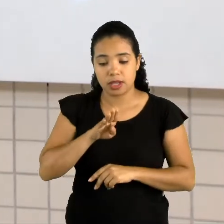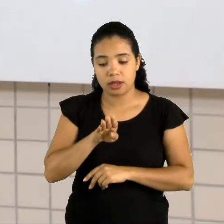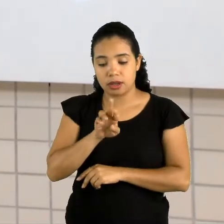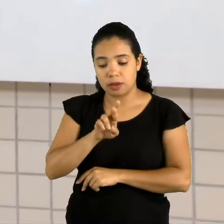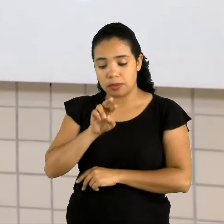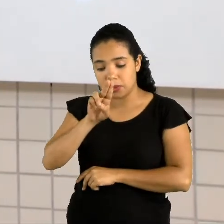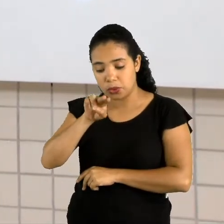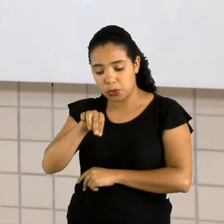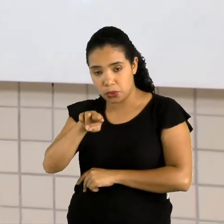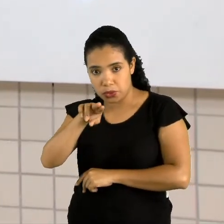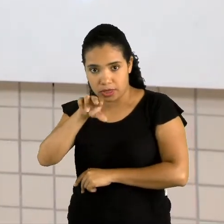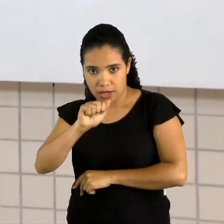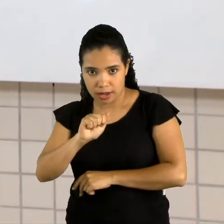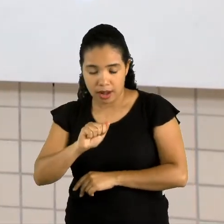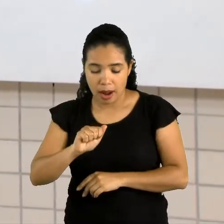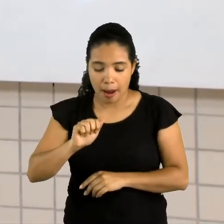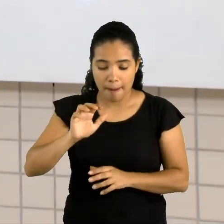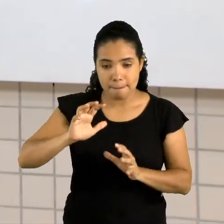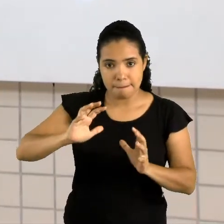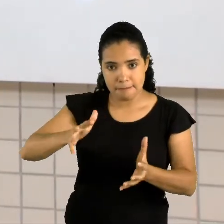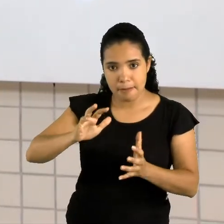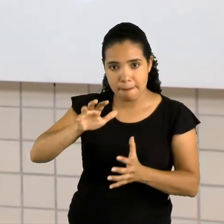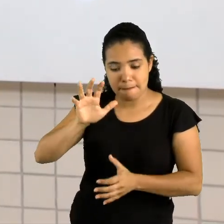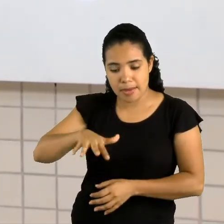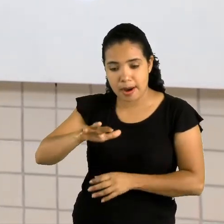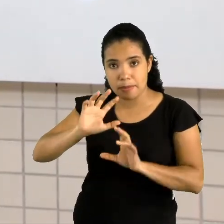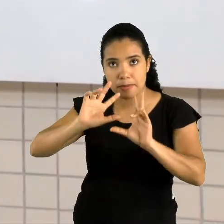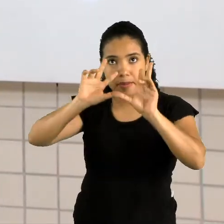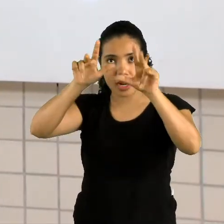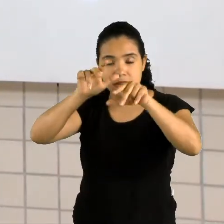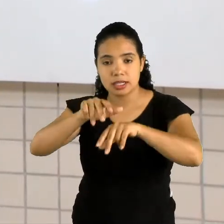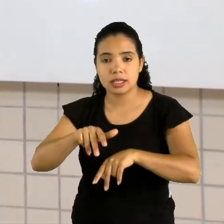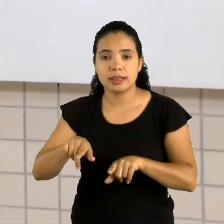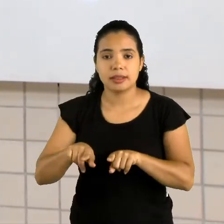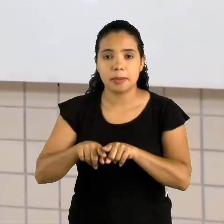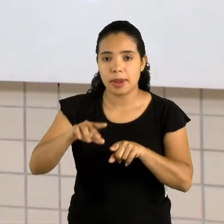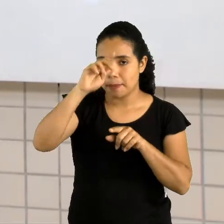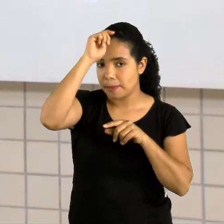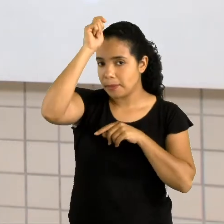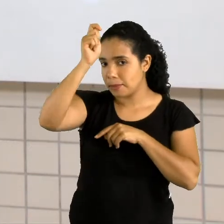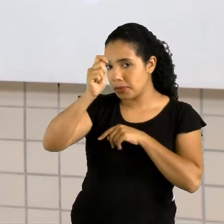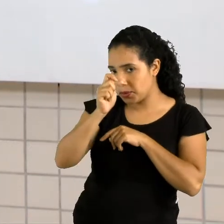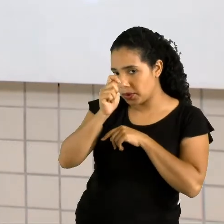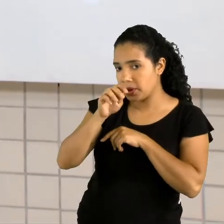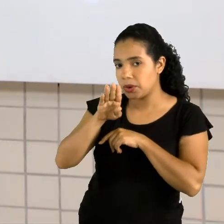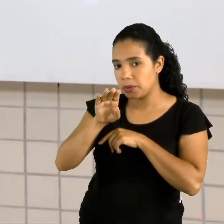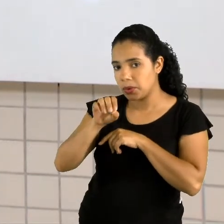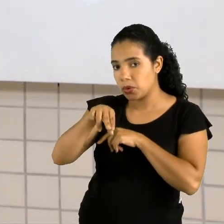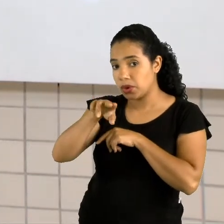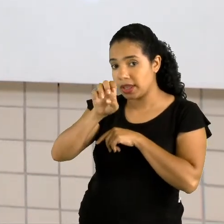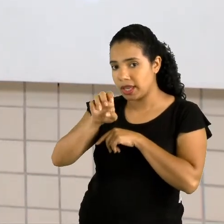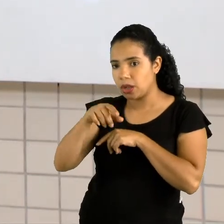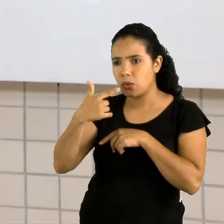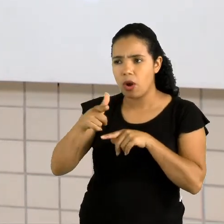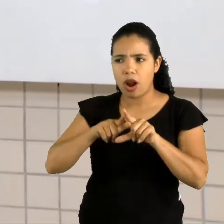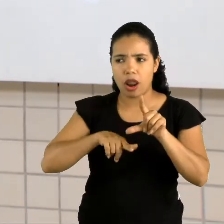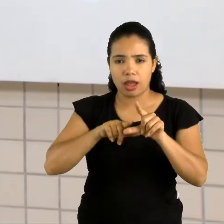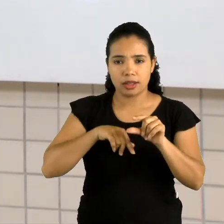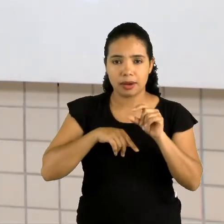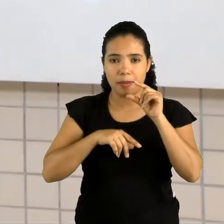Bruna, basquete e boneca. Qual delas eu escrevo com letra maiúscula?